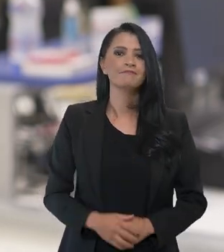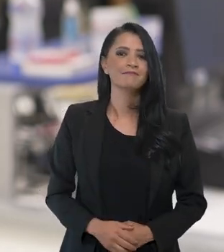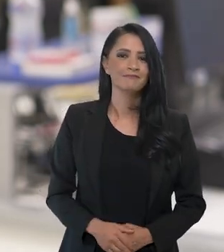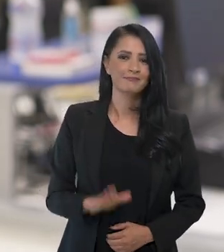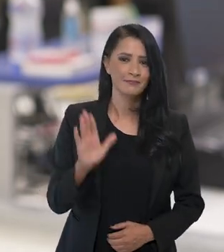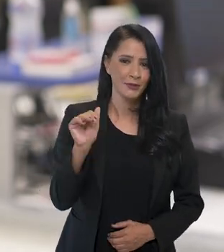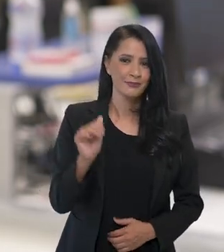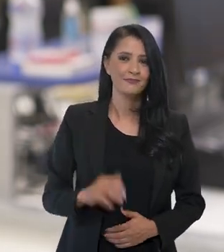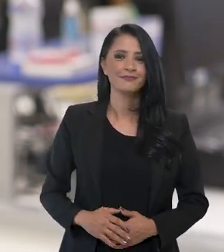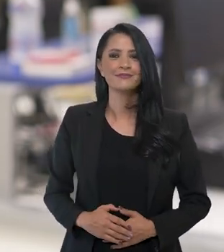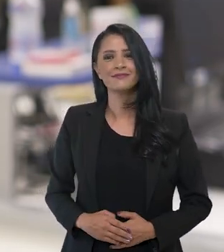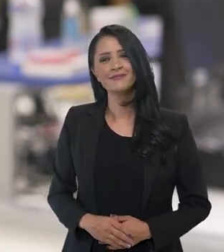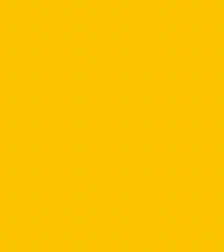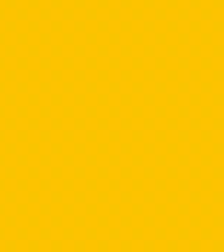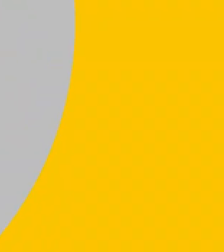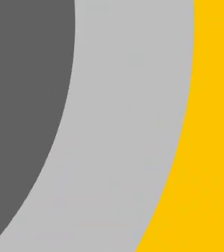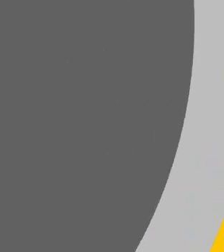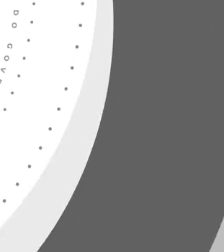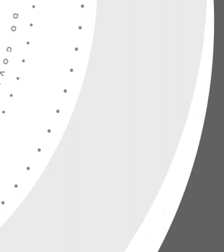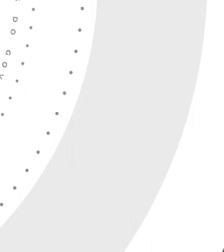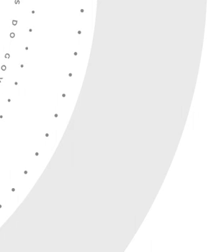com a gente nas redes sociais. Tchau!